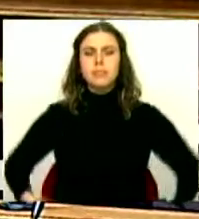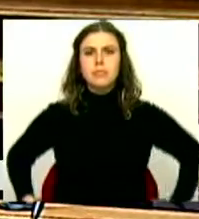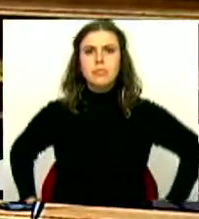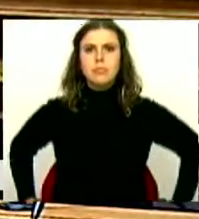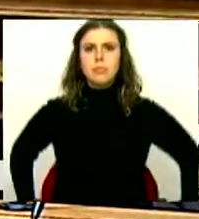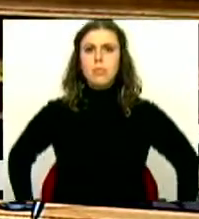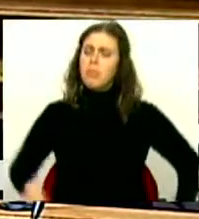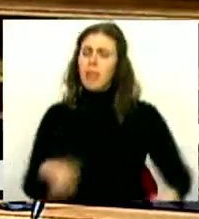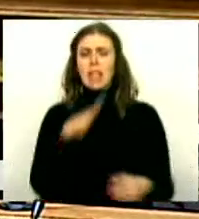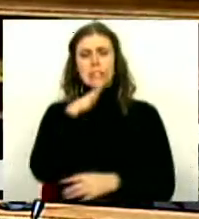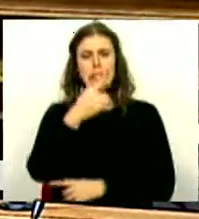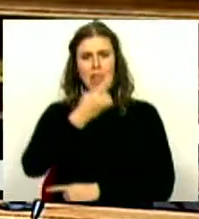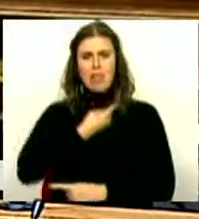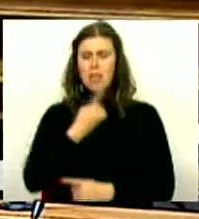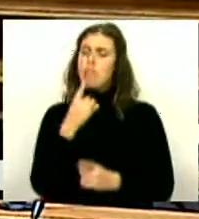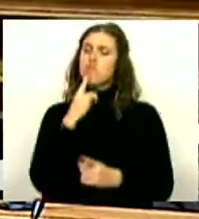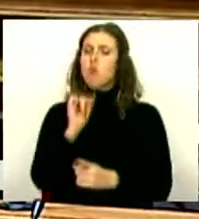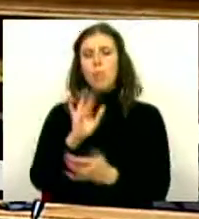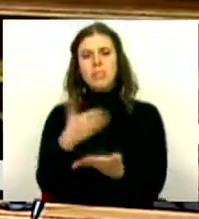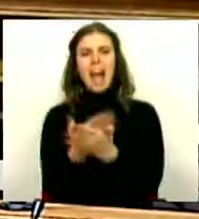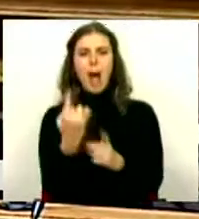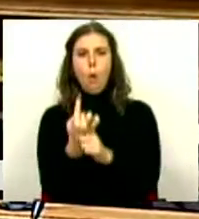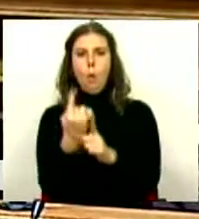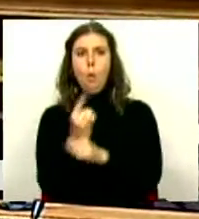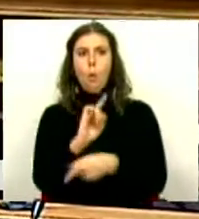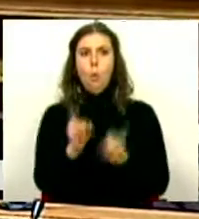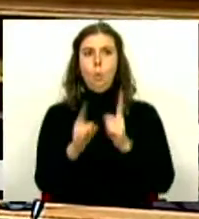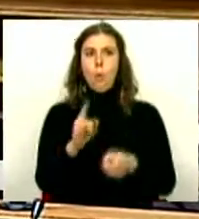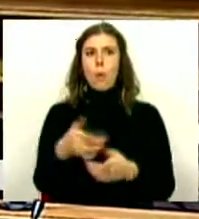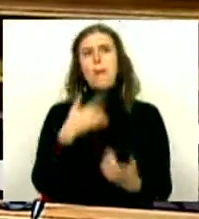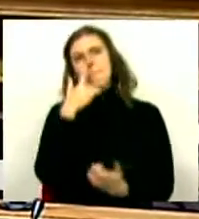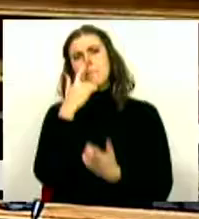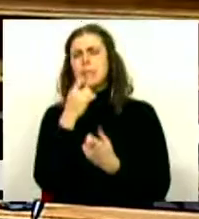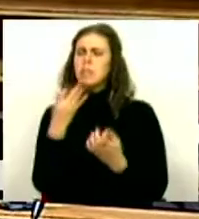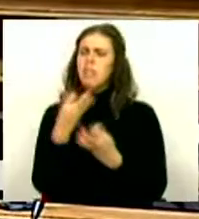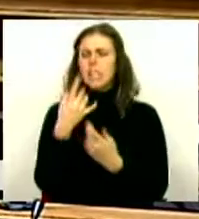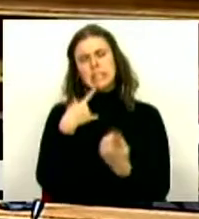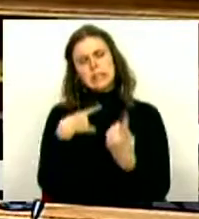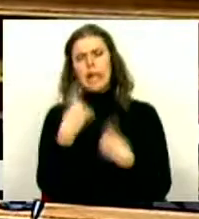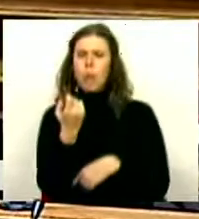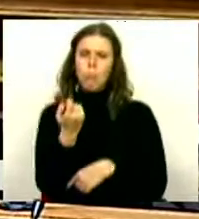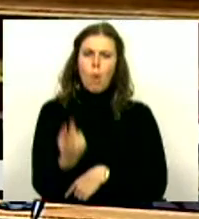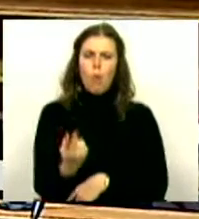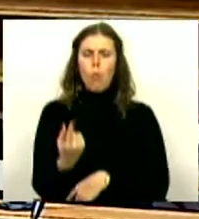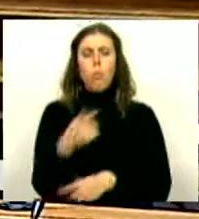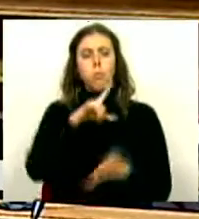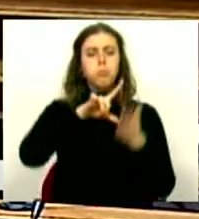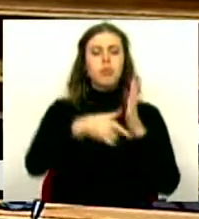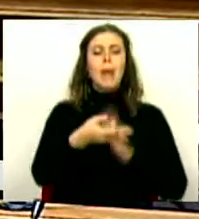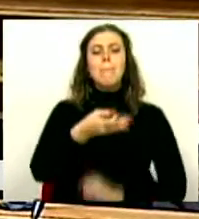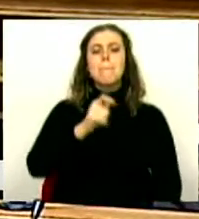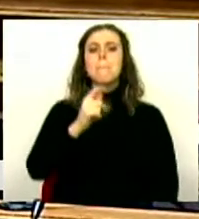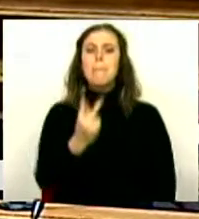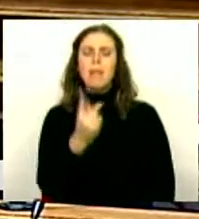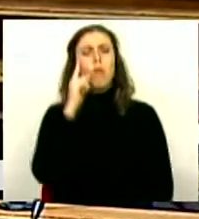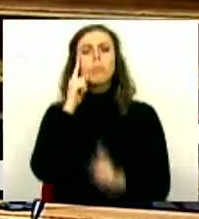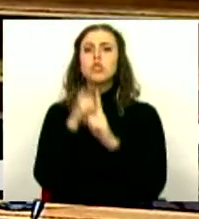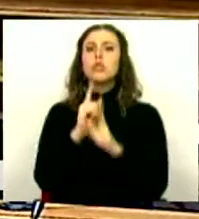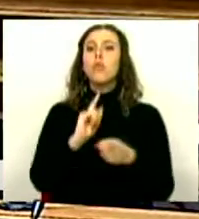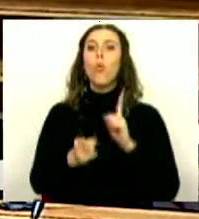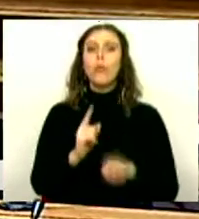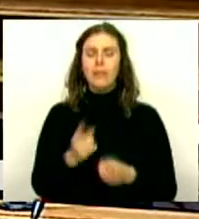E devemos dizer os nomes das coisas, senão este debate parece um pouco estranho. O projeto do PEV visa